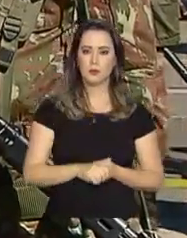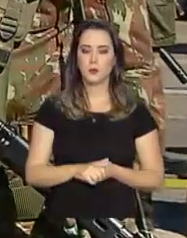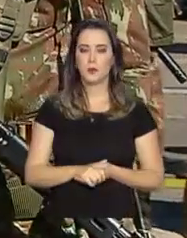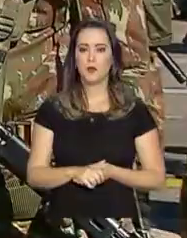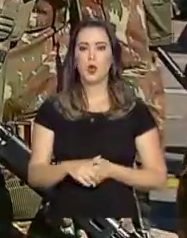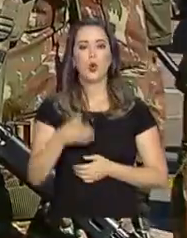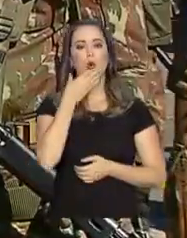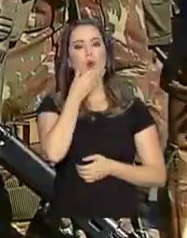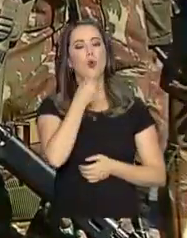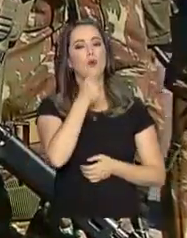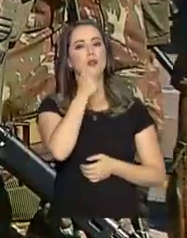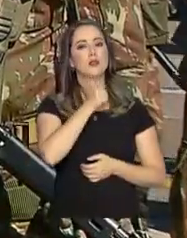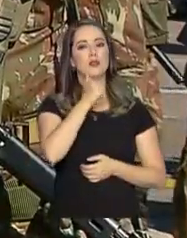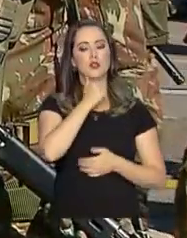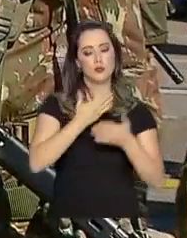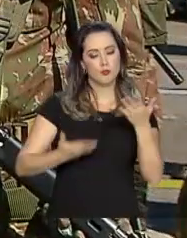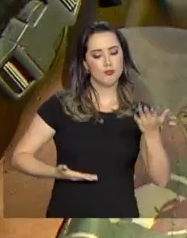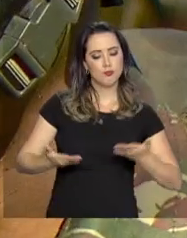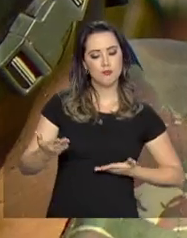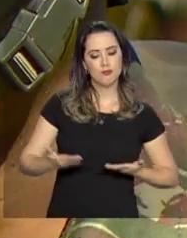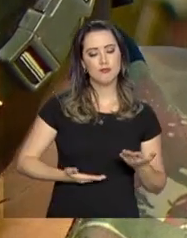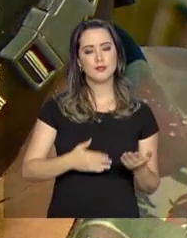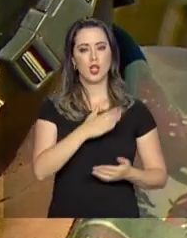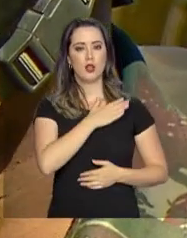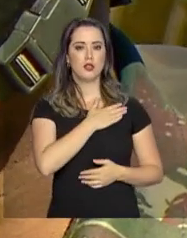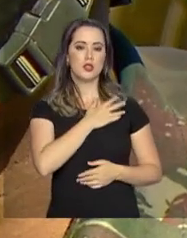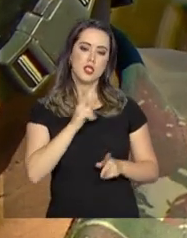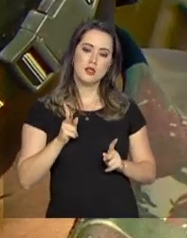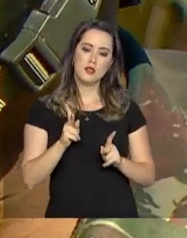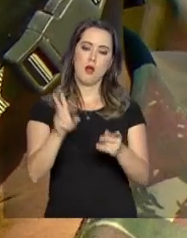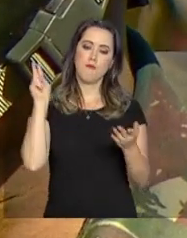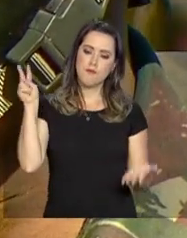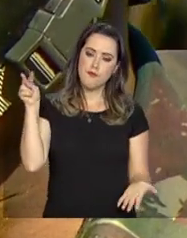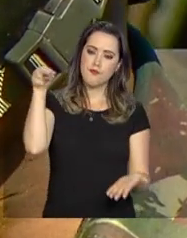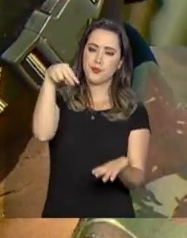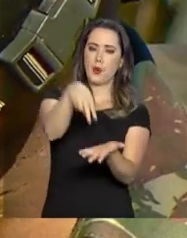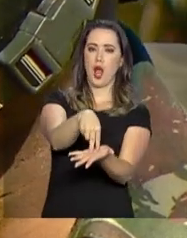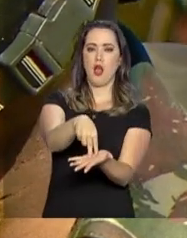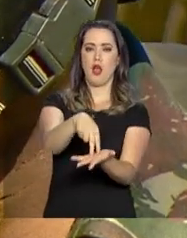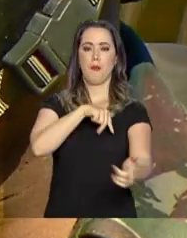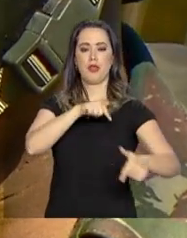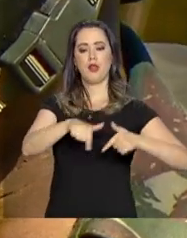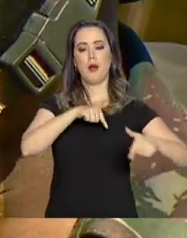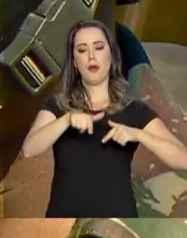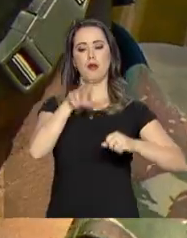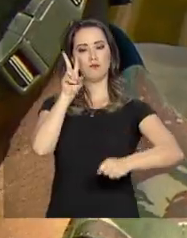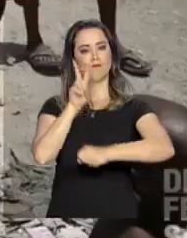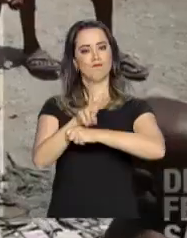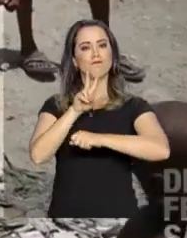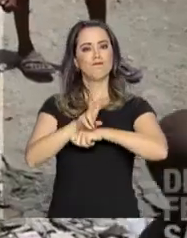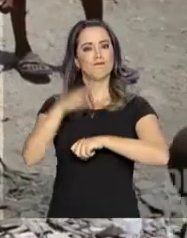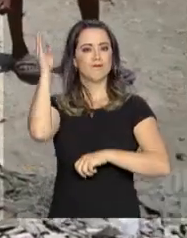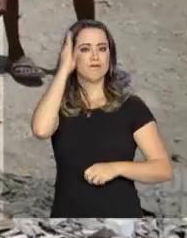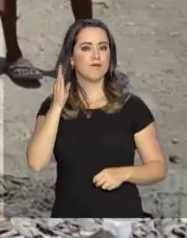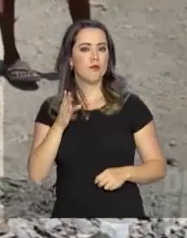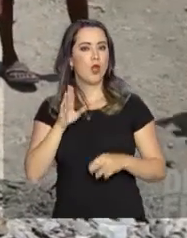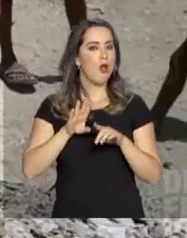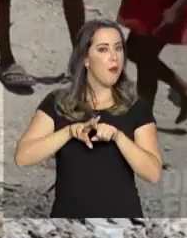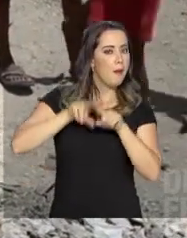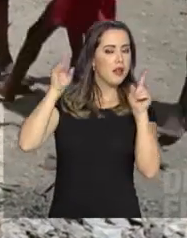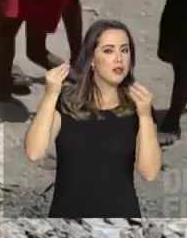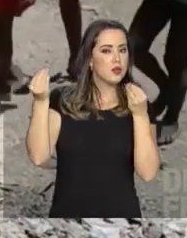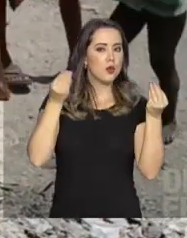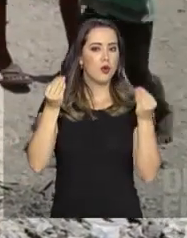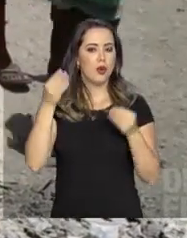Homens e mulheres a serviço da pátria, sempre prontos para entrar em ação e fazer a defesa do país. Mas como o